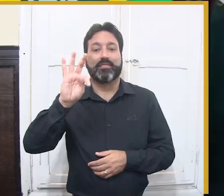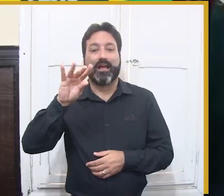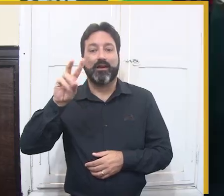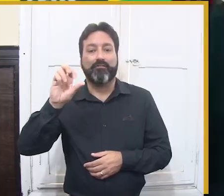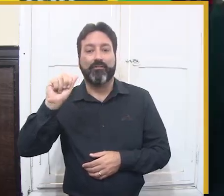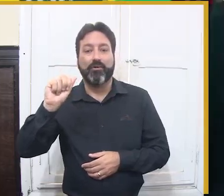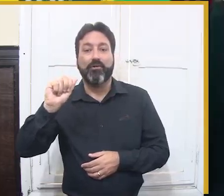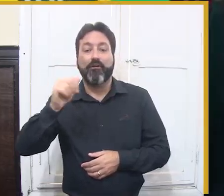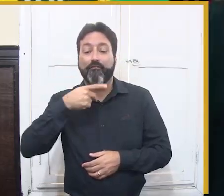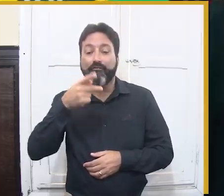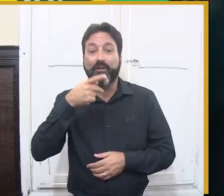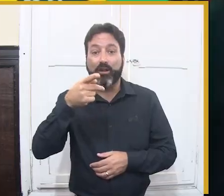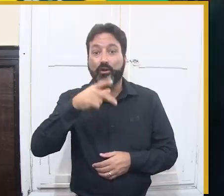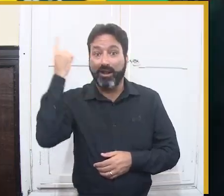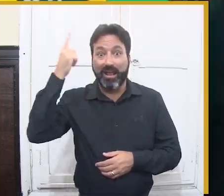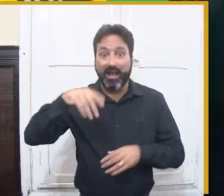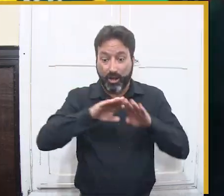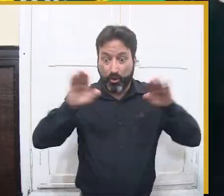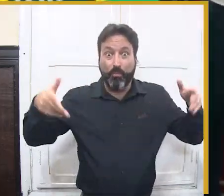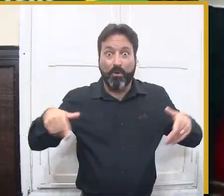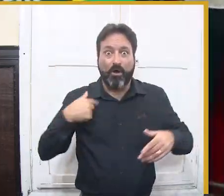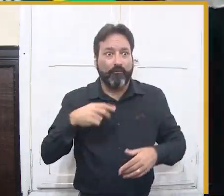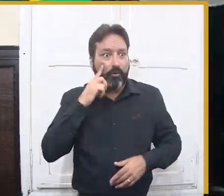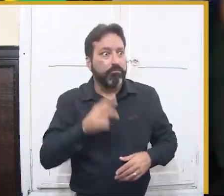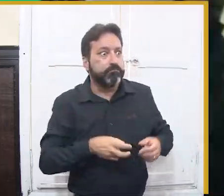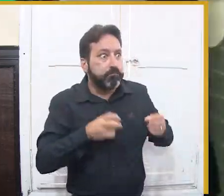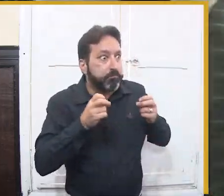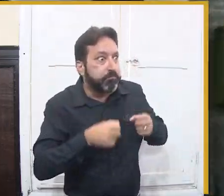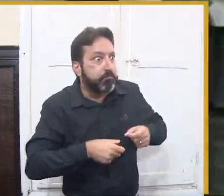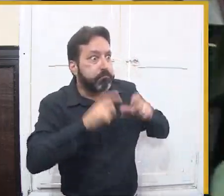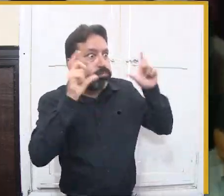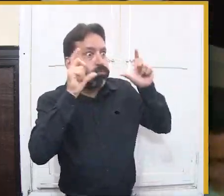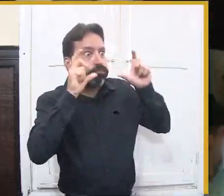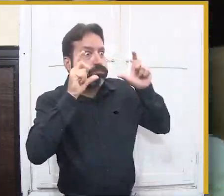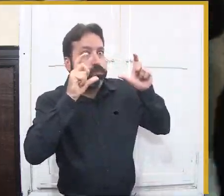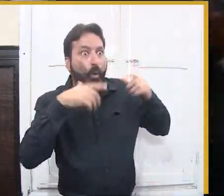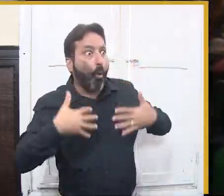aprovaram a cidade de Campina Grande. E quem não lembra...